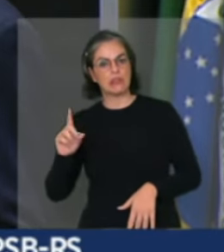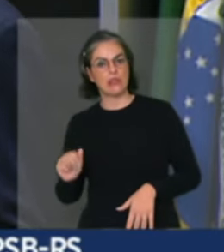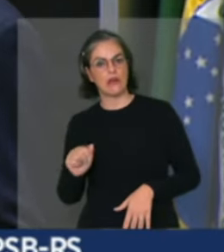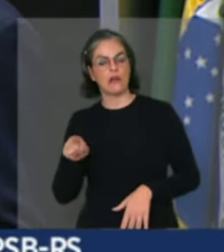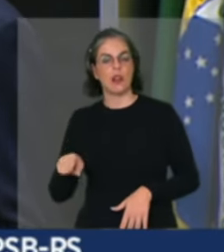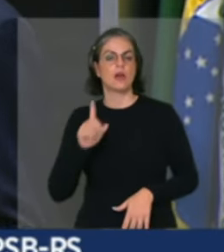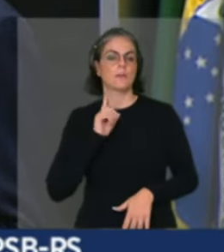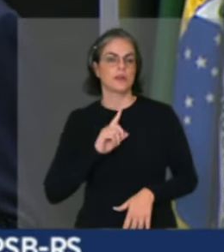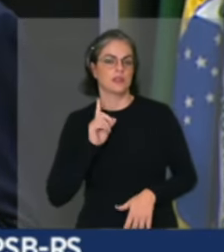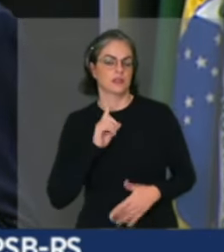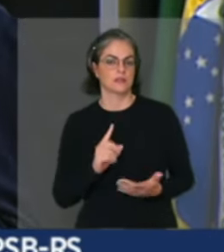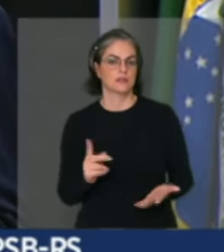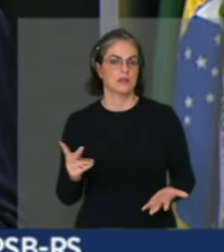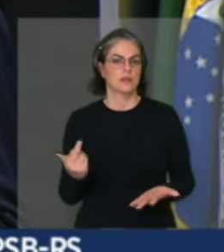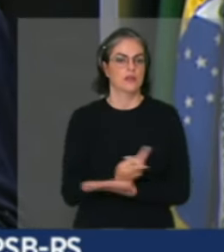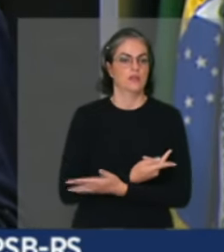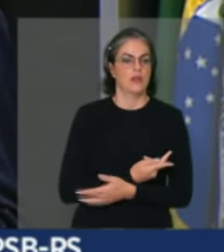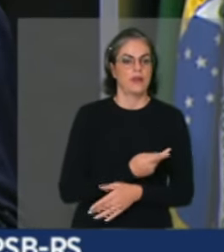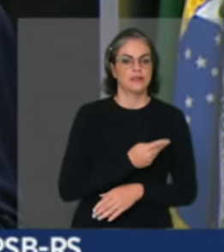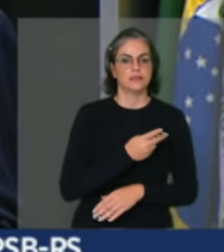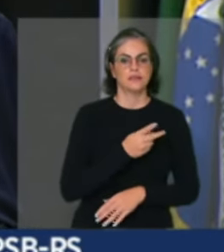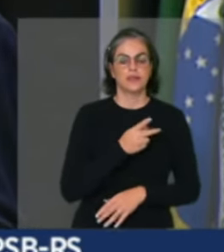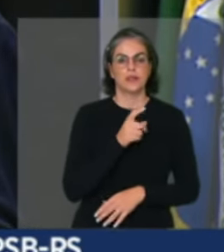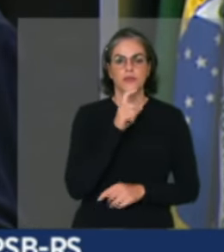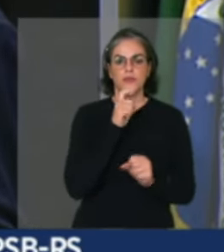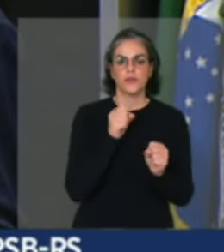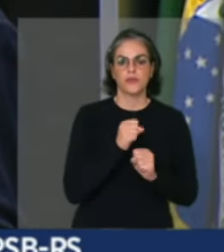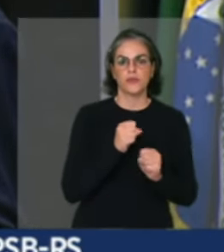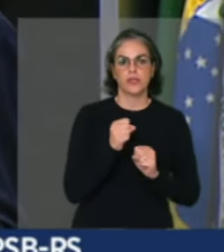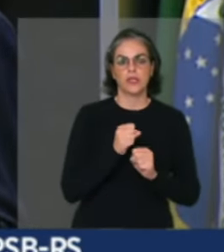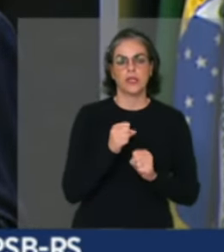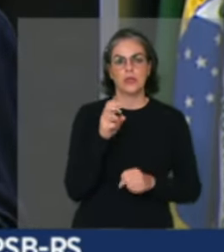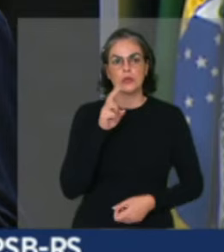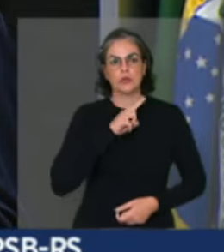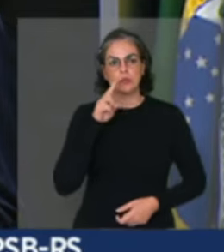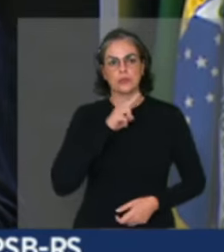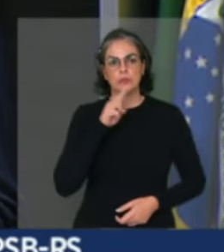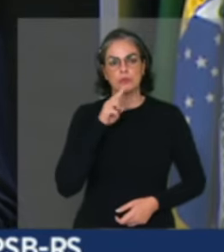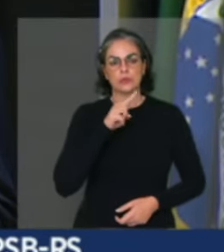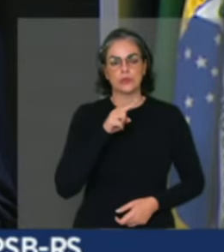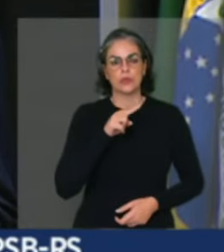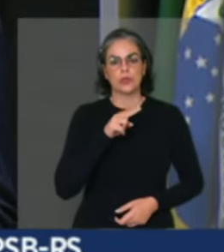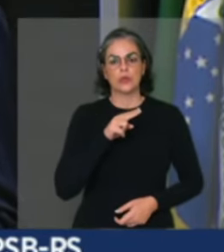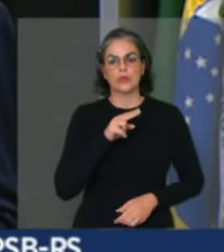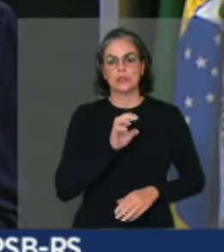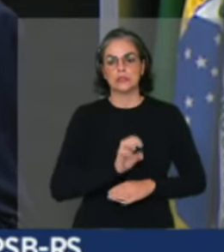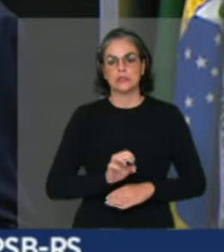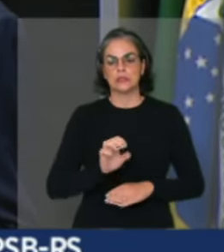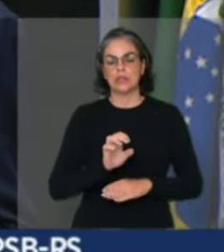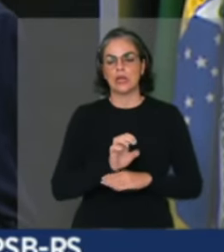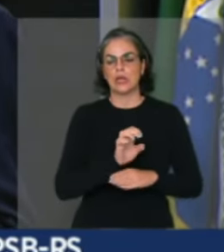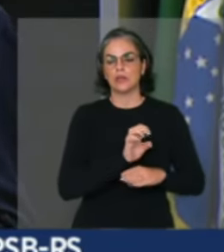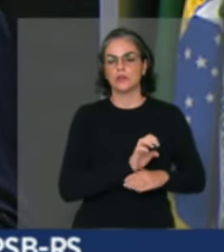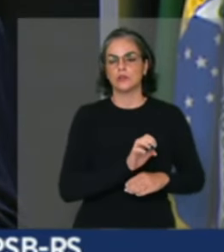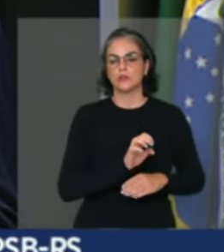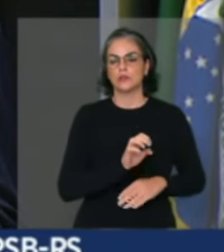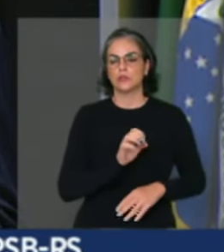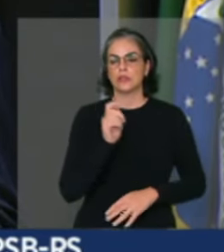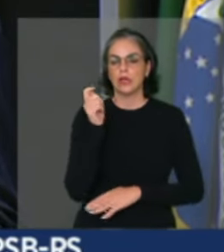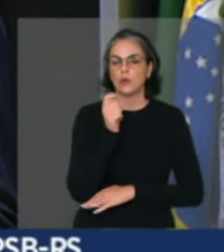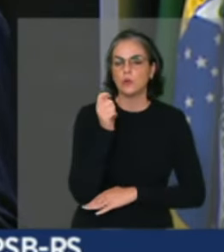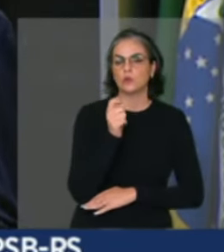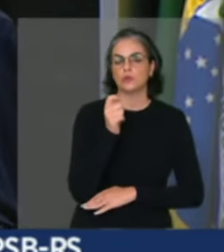É estado de emergência no inverno nos municípios do Norte Gaúcho e Oeste Catarinense e coisa jamais vista.